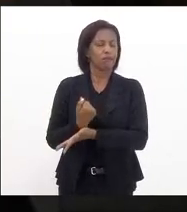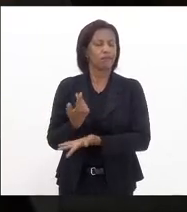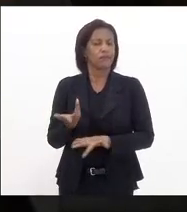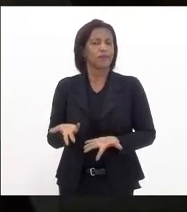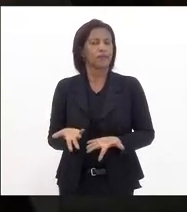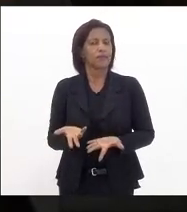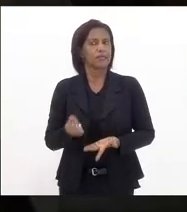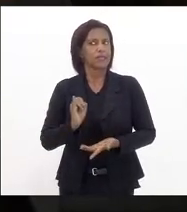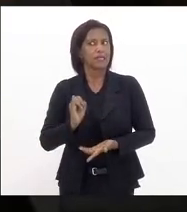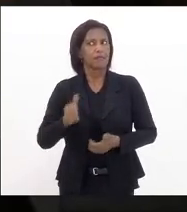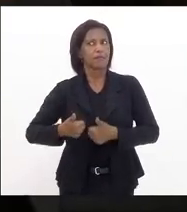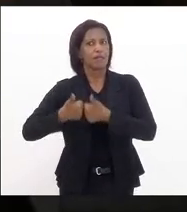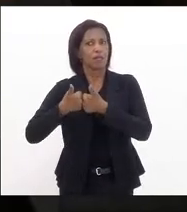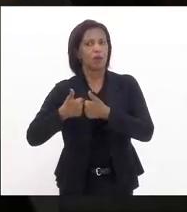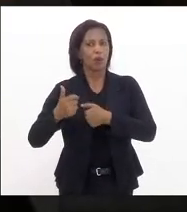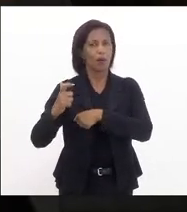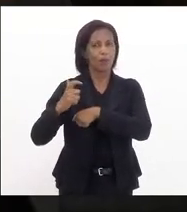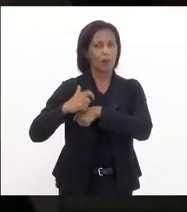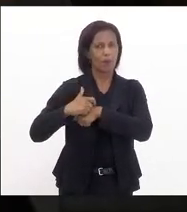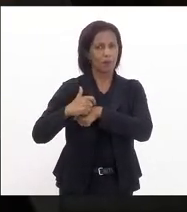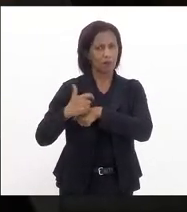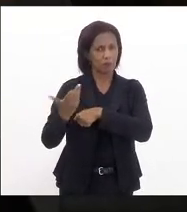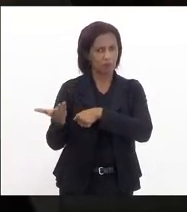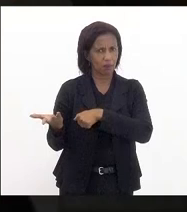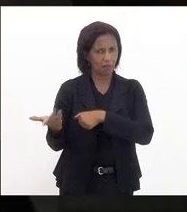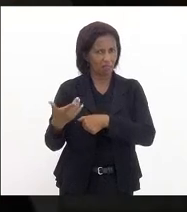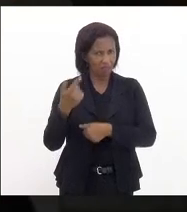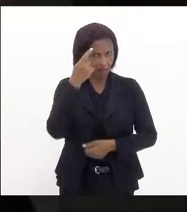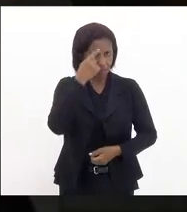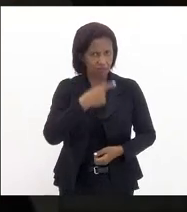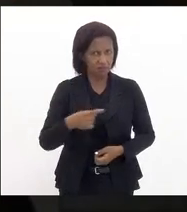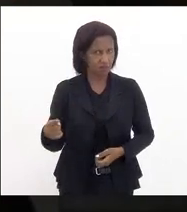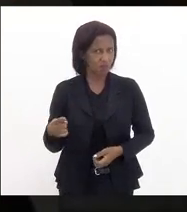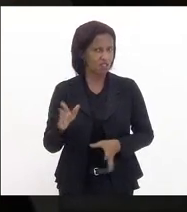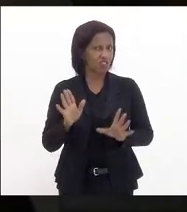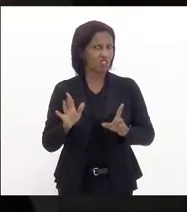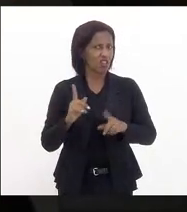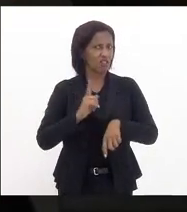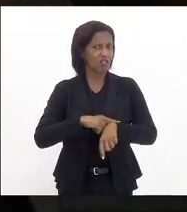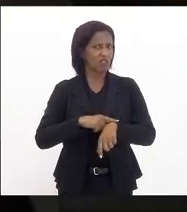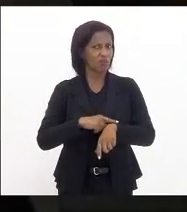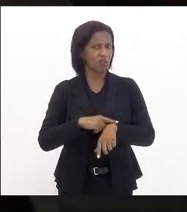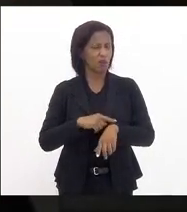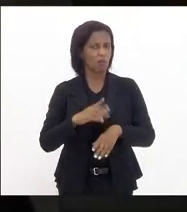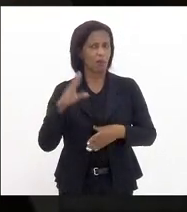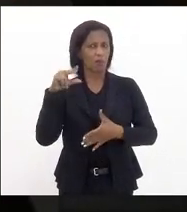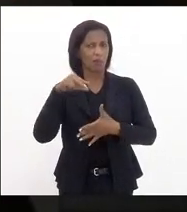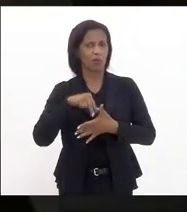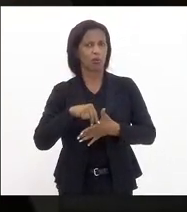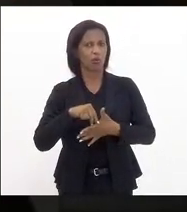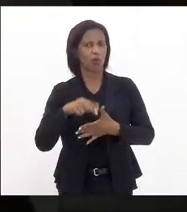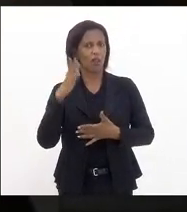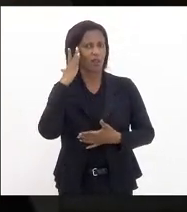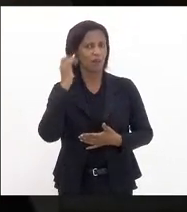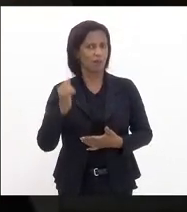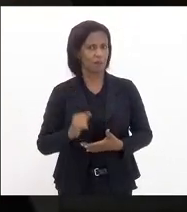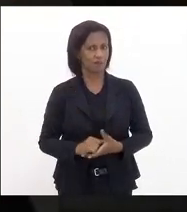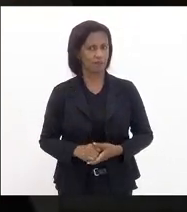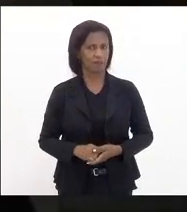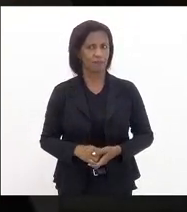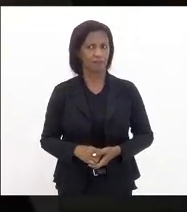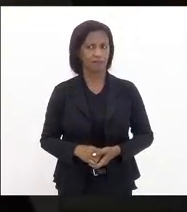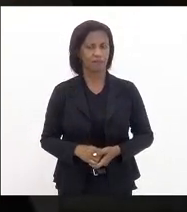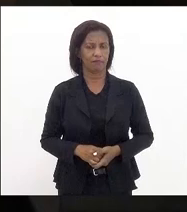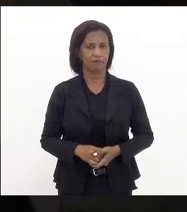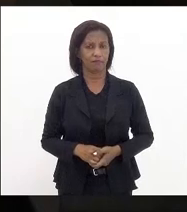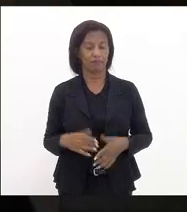o melhor momento para começar essas audiências seria ainda esta semana já que o prazo para protocolar as emendas vai até amanhã pois